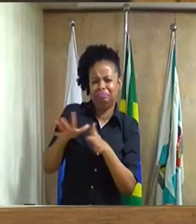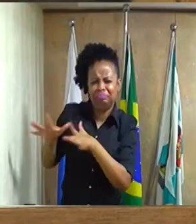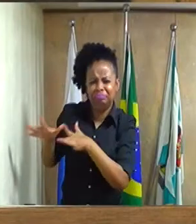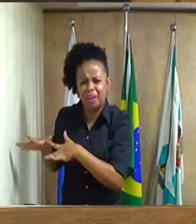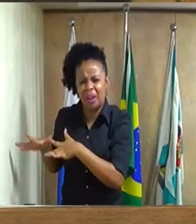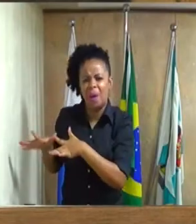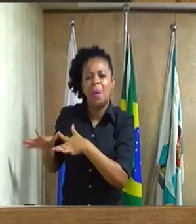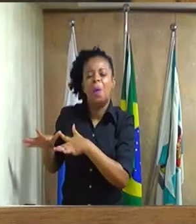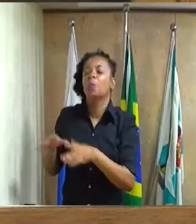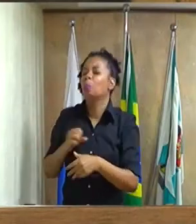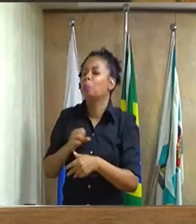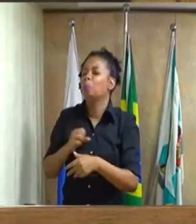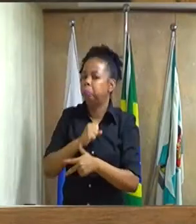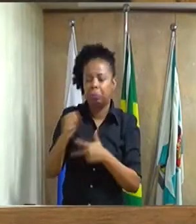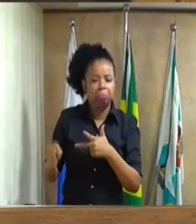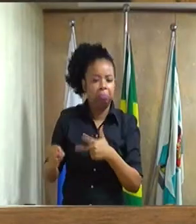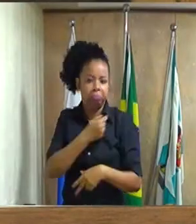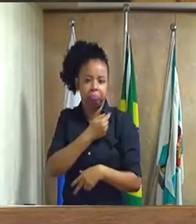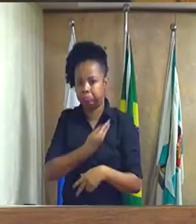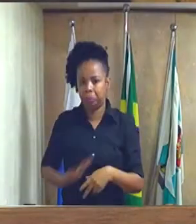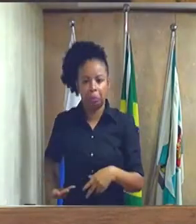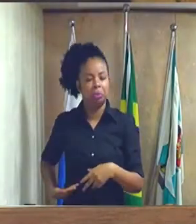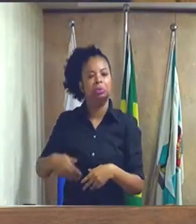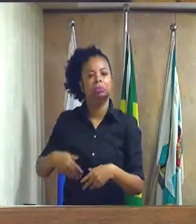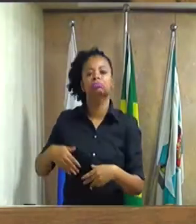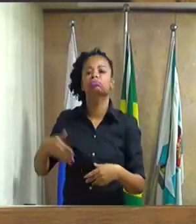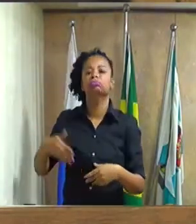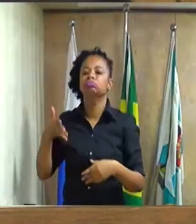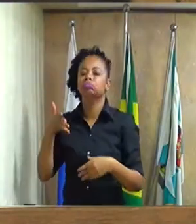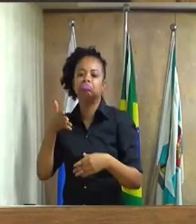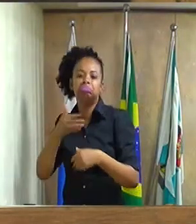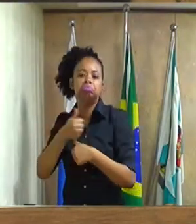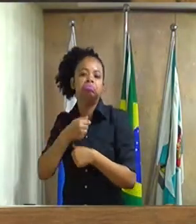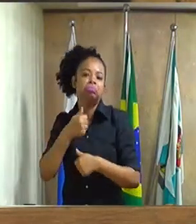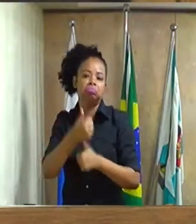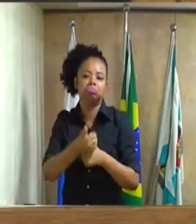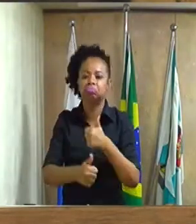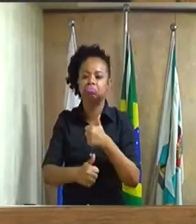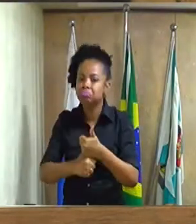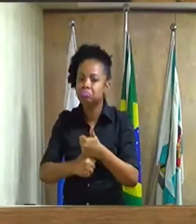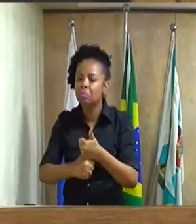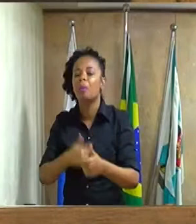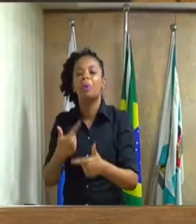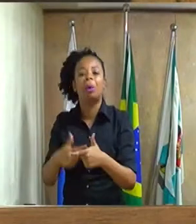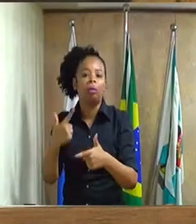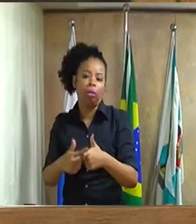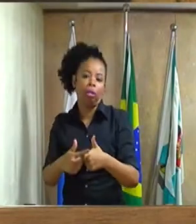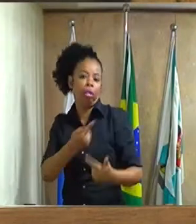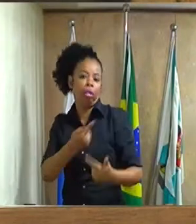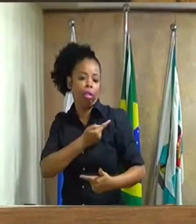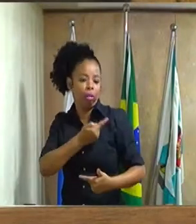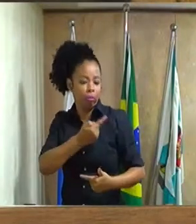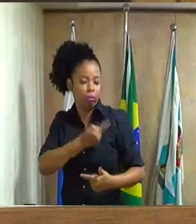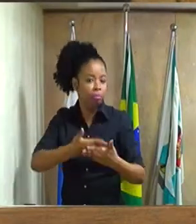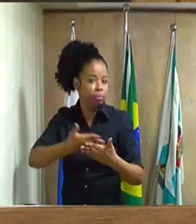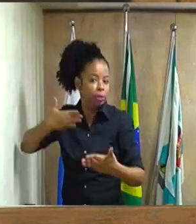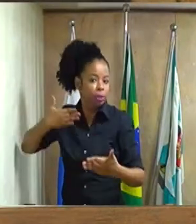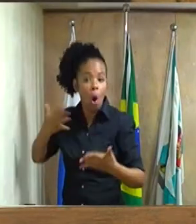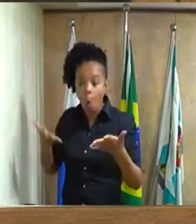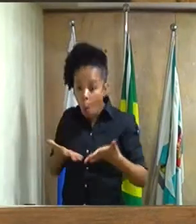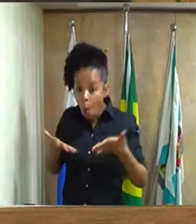público que passaram por essa cidade, e hoje a gente vê um prédio sendo reconstruído